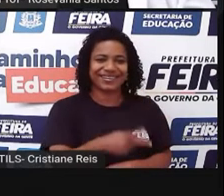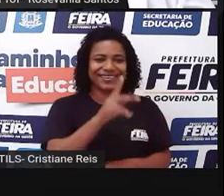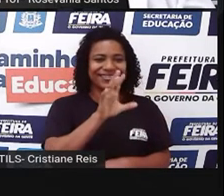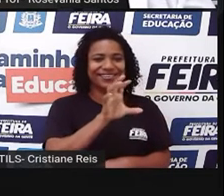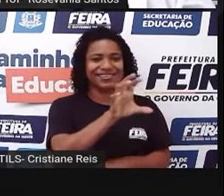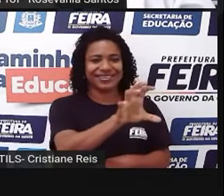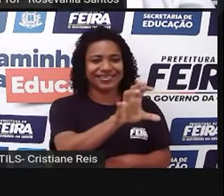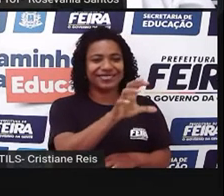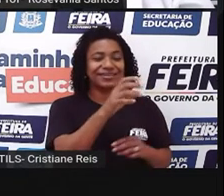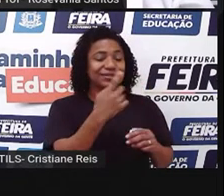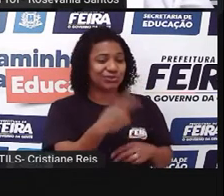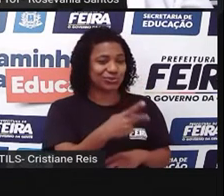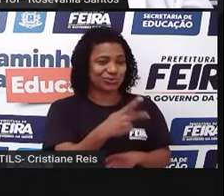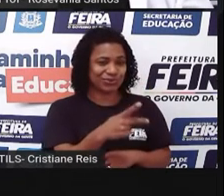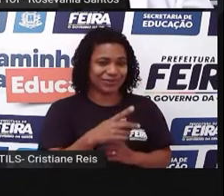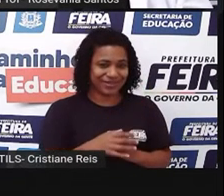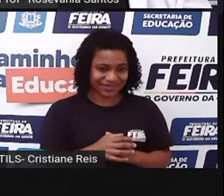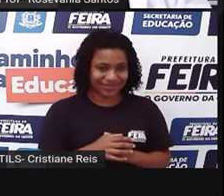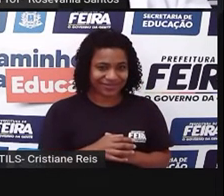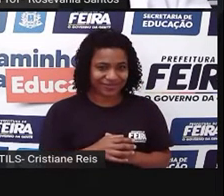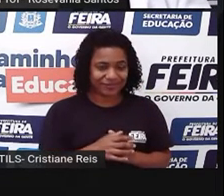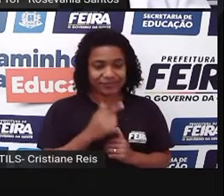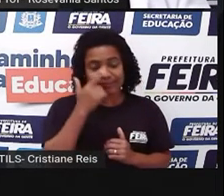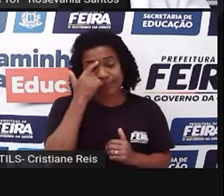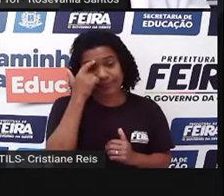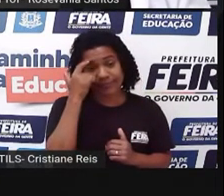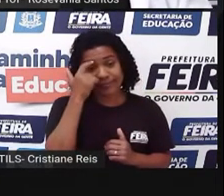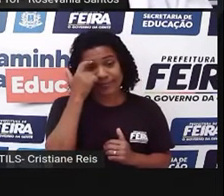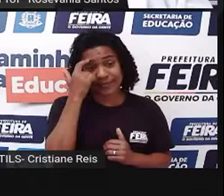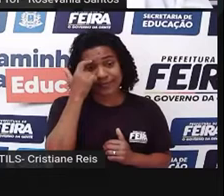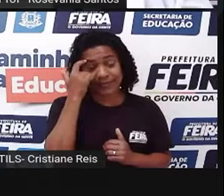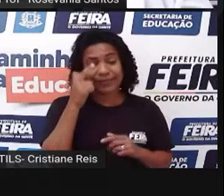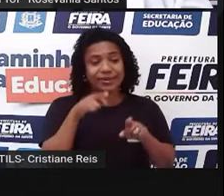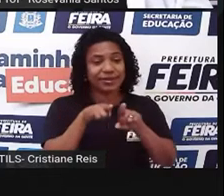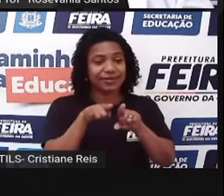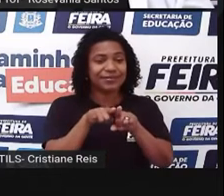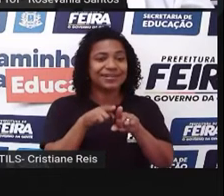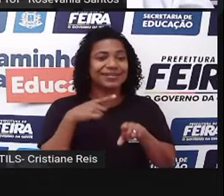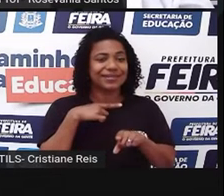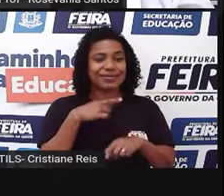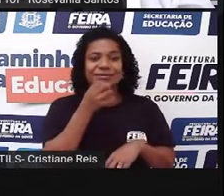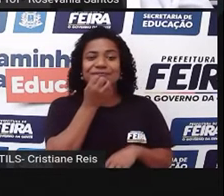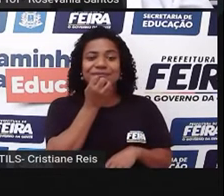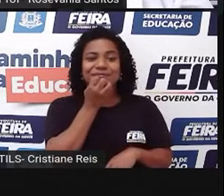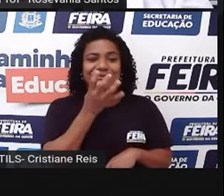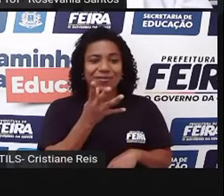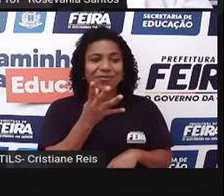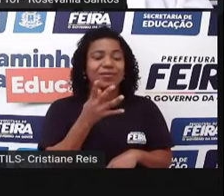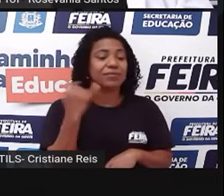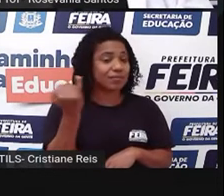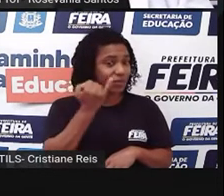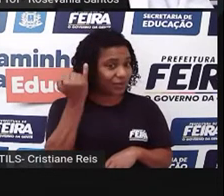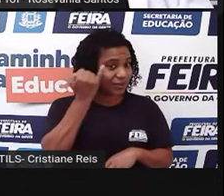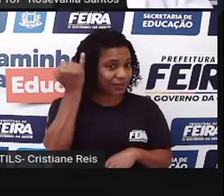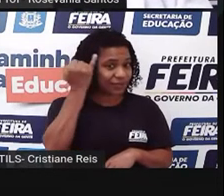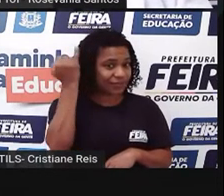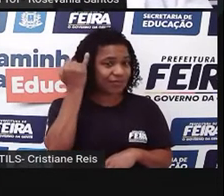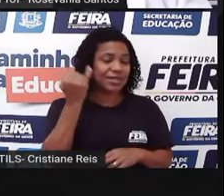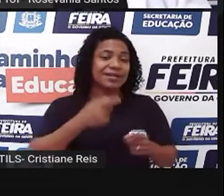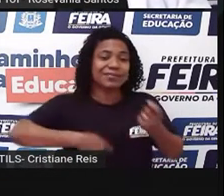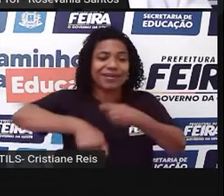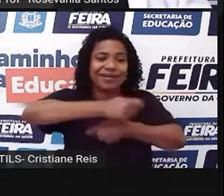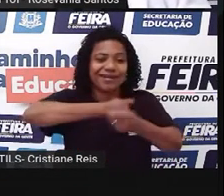passa a ser uma outra vantagem, que não é o que a gente está falando aqui hoje na aula, mas ainda assim a prova é salientar isso. gera